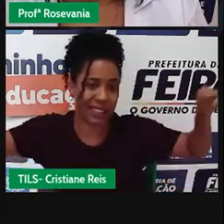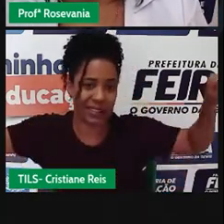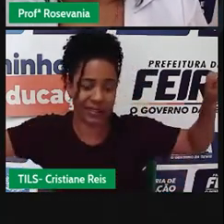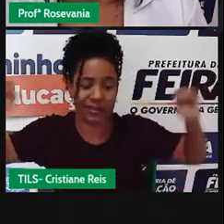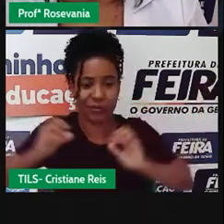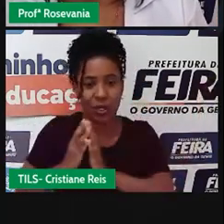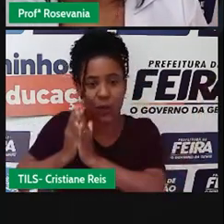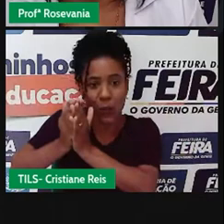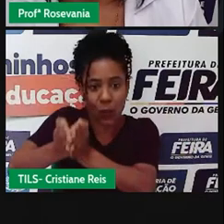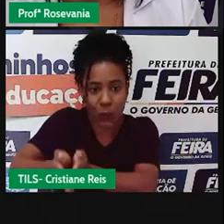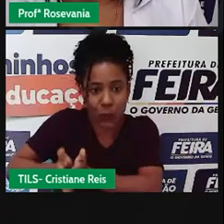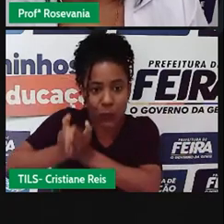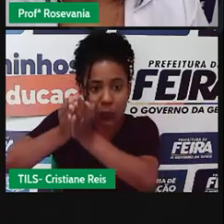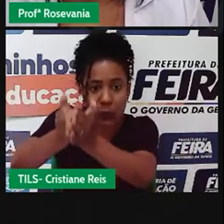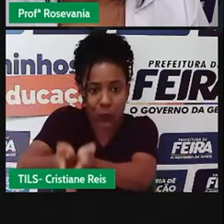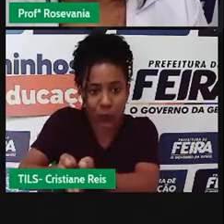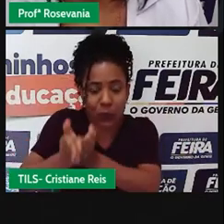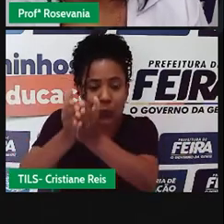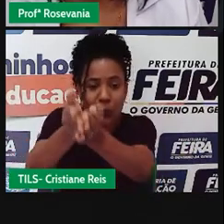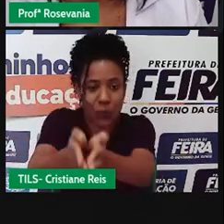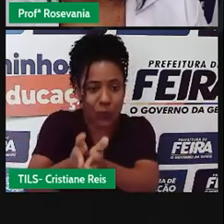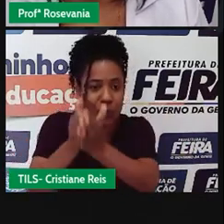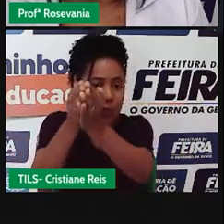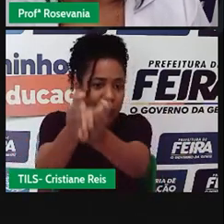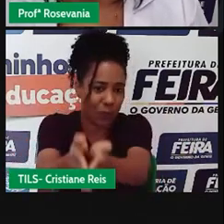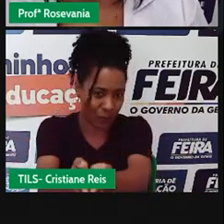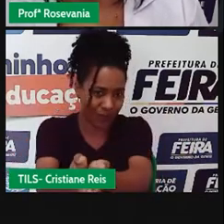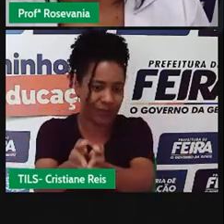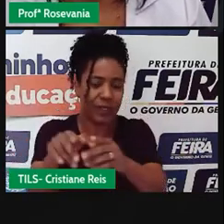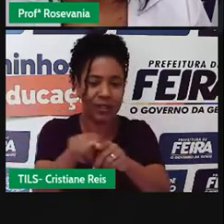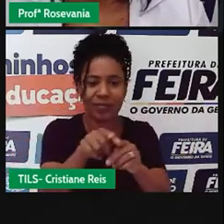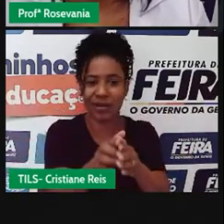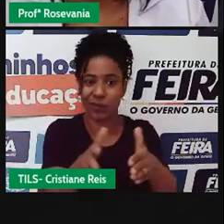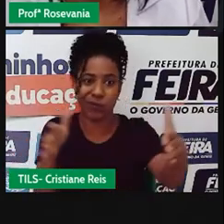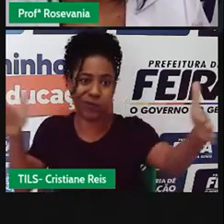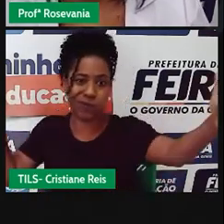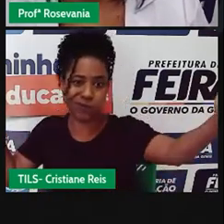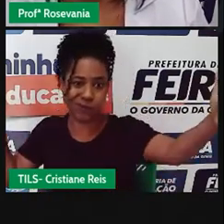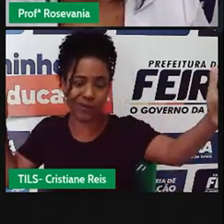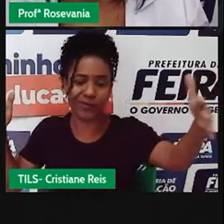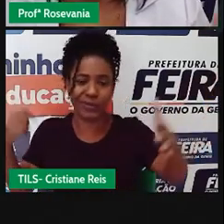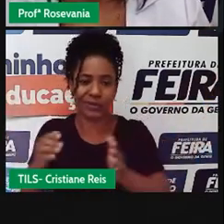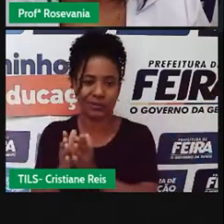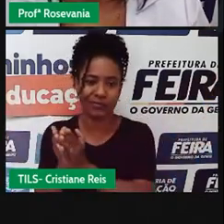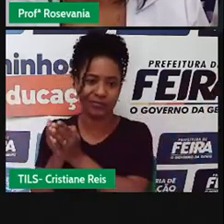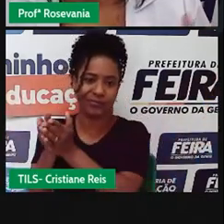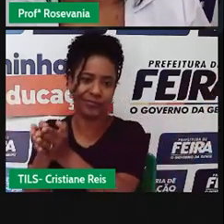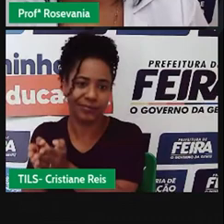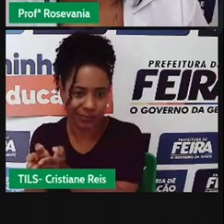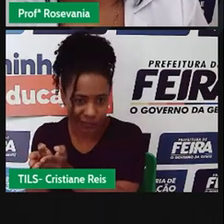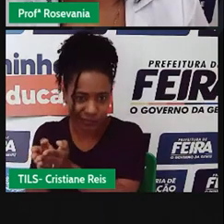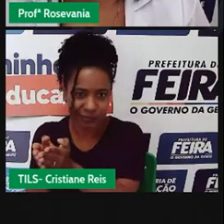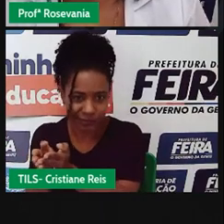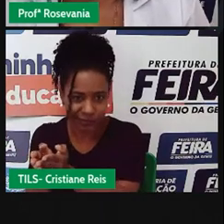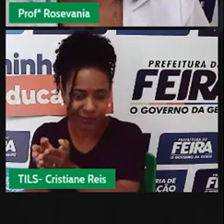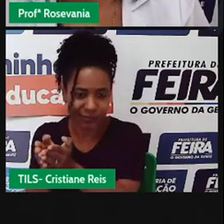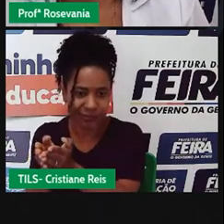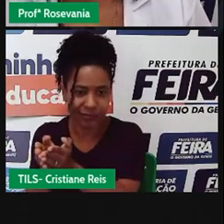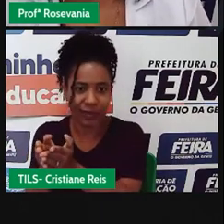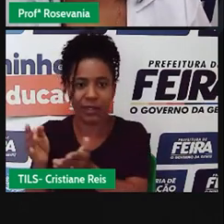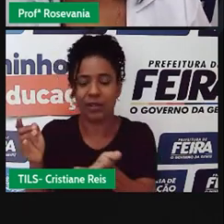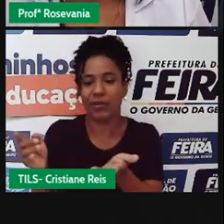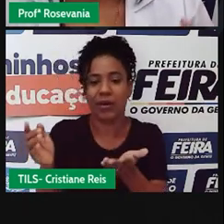né, podem estacionar, e, em compensação, também, eles são, às vezes, os únicos meios de transporte que pode chegar em algumas